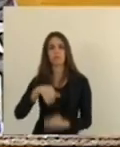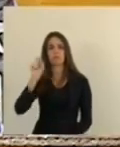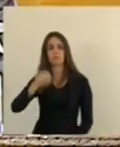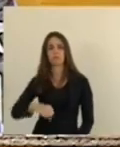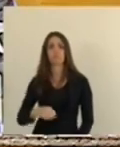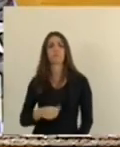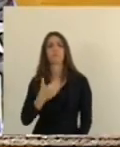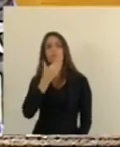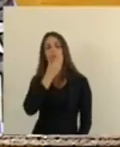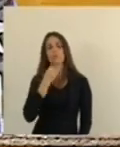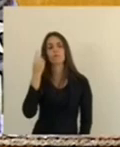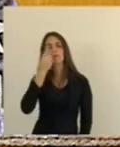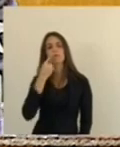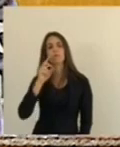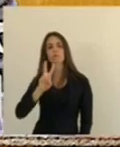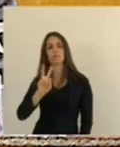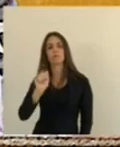Leite